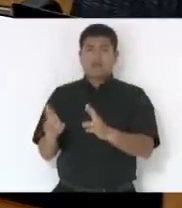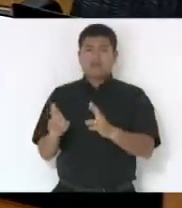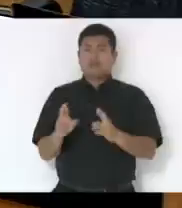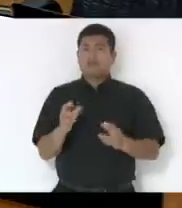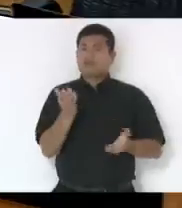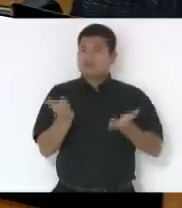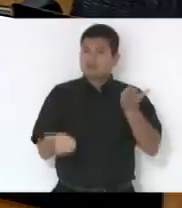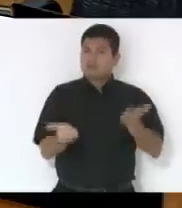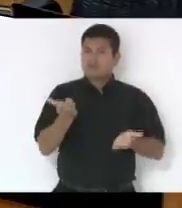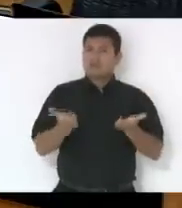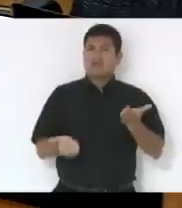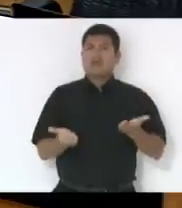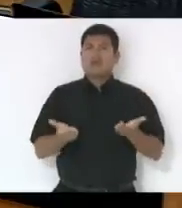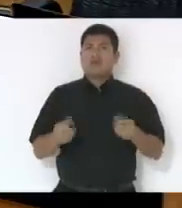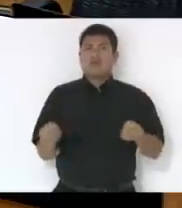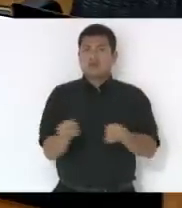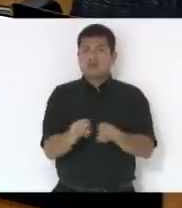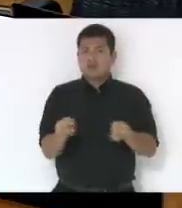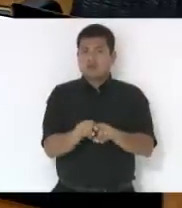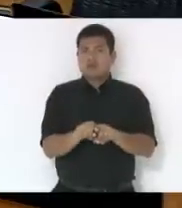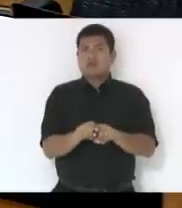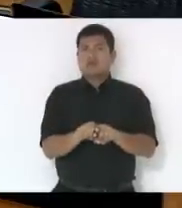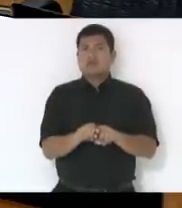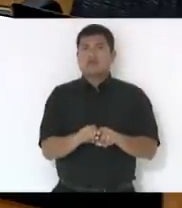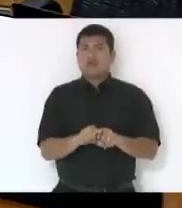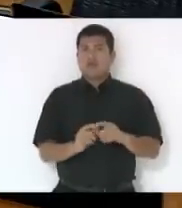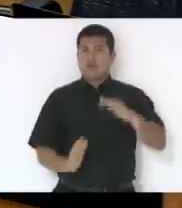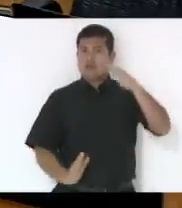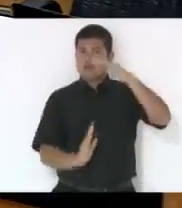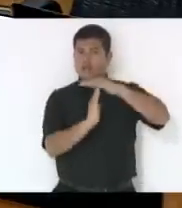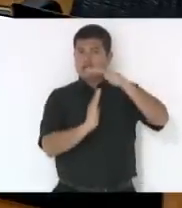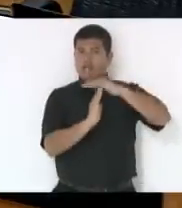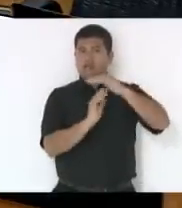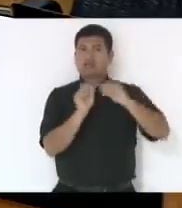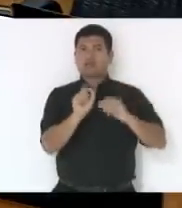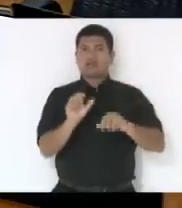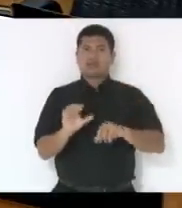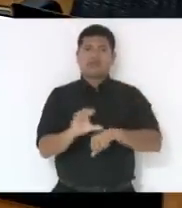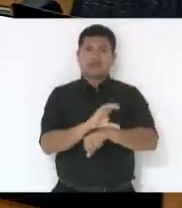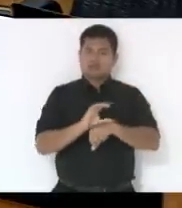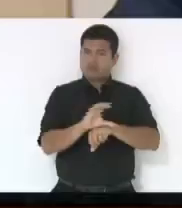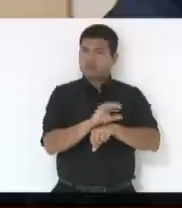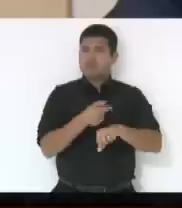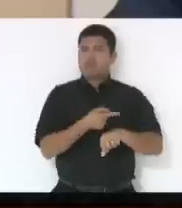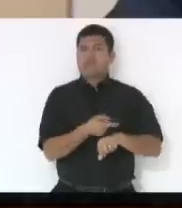mas também a questão, simplesmente, Beto, da constitucionalidade. Obrigado, senhor presidente.